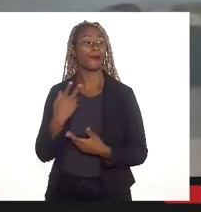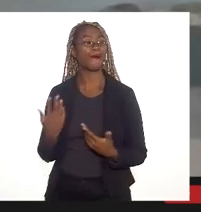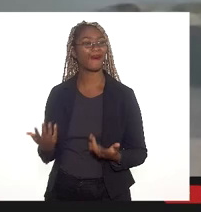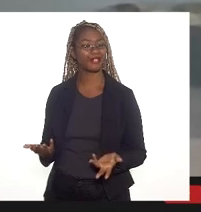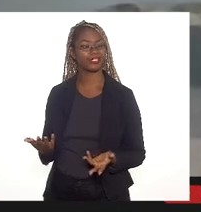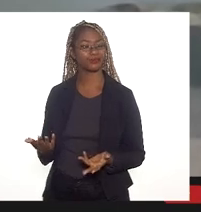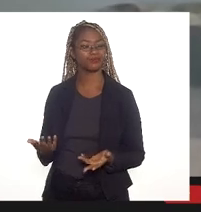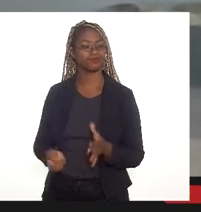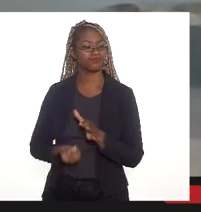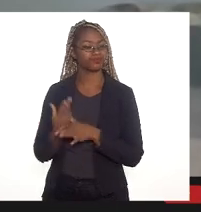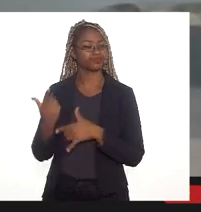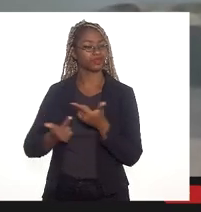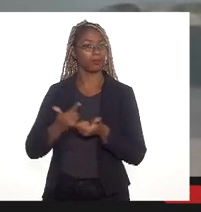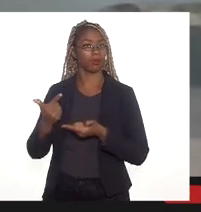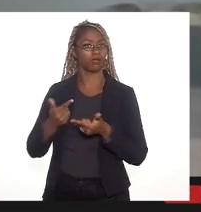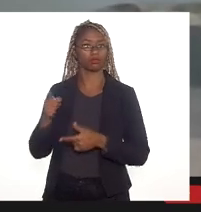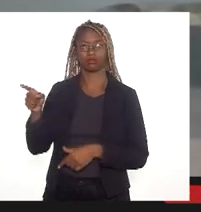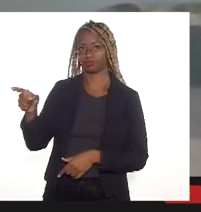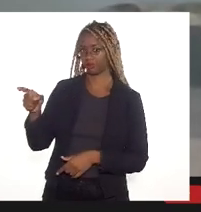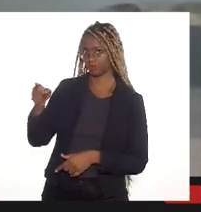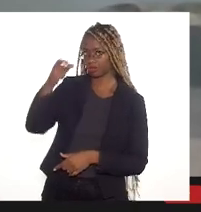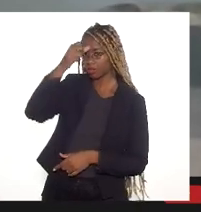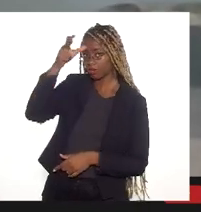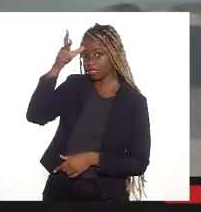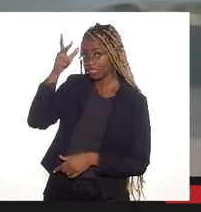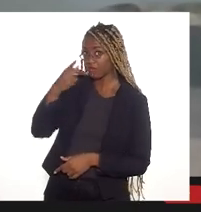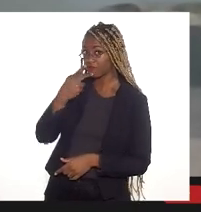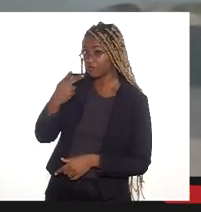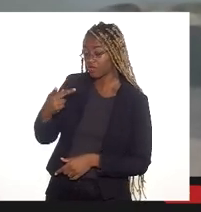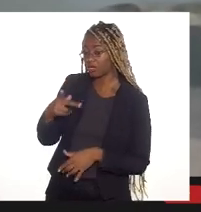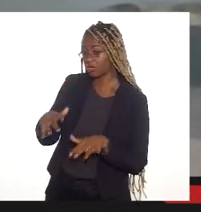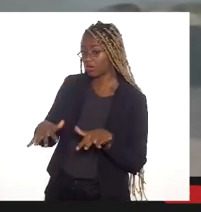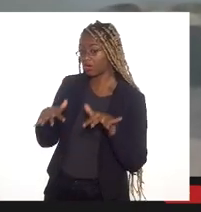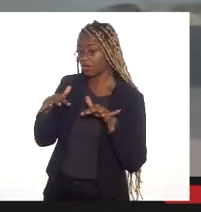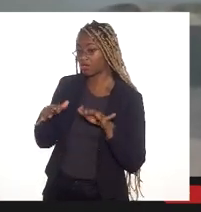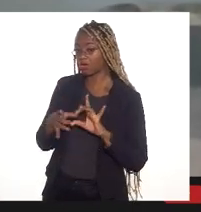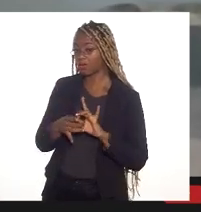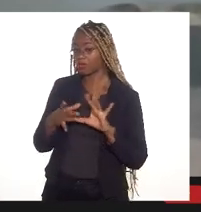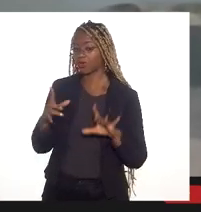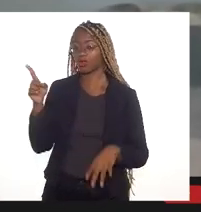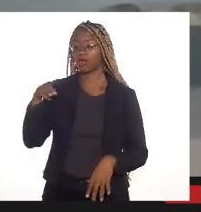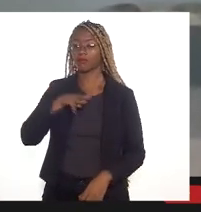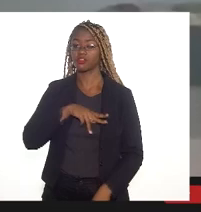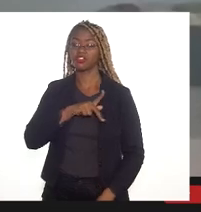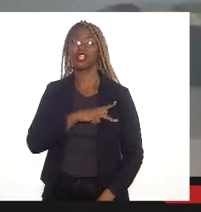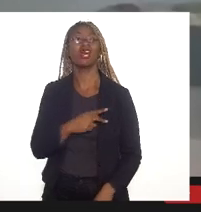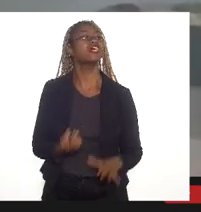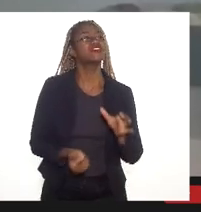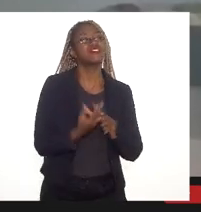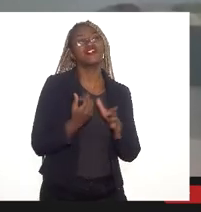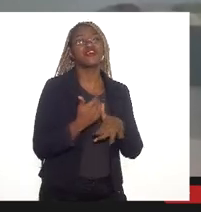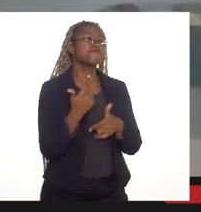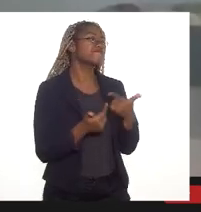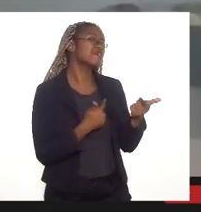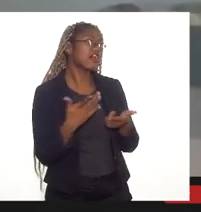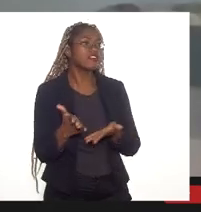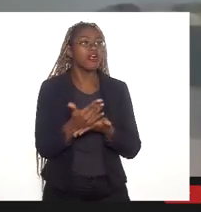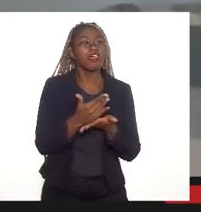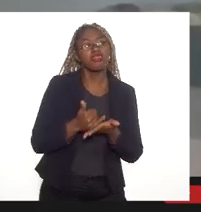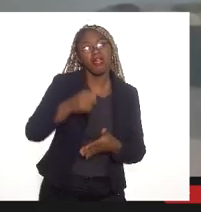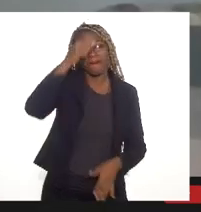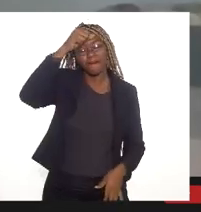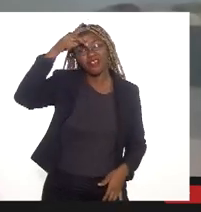Vai gerar emprego. Foi isso que a prefeitura, inclusive, falou na audiência pública lá com o Ministério Público. Vai gerar emprego, vai melhorar a arrecadação da